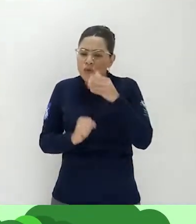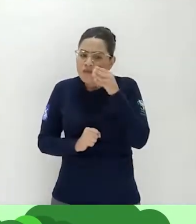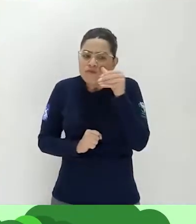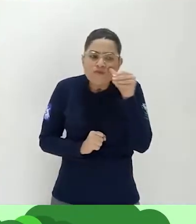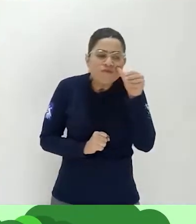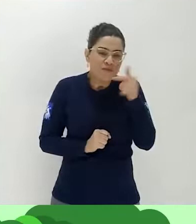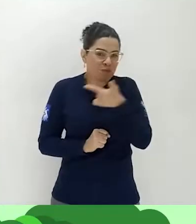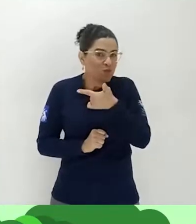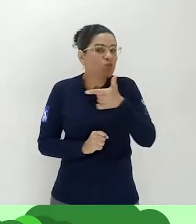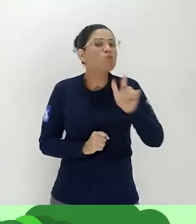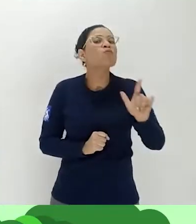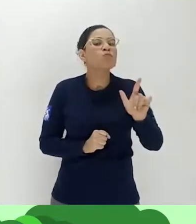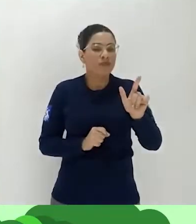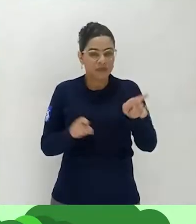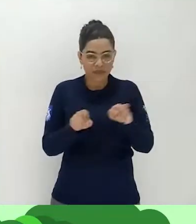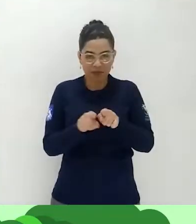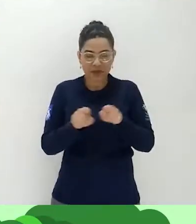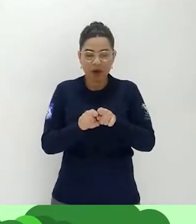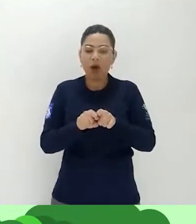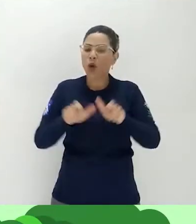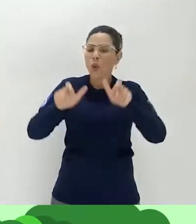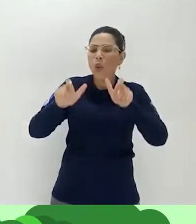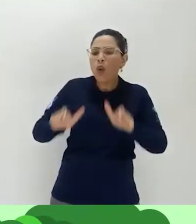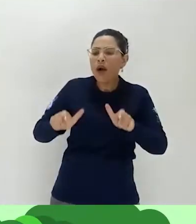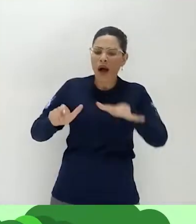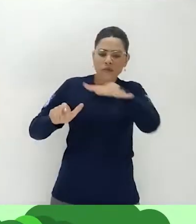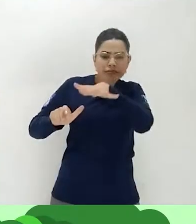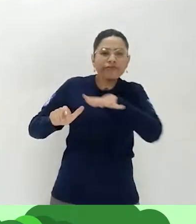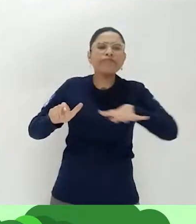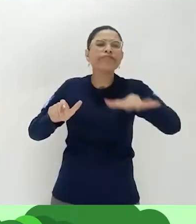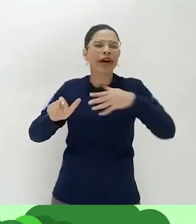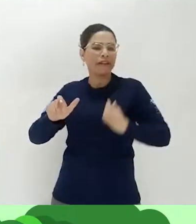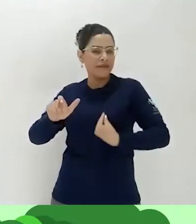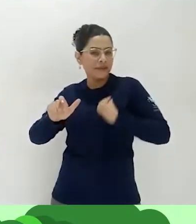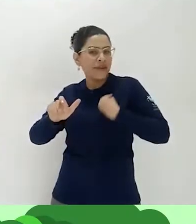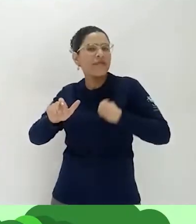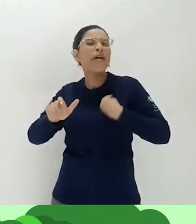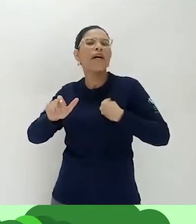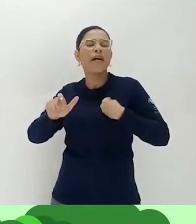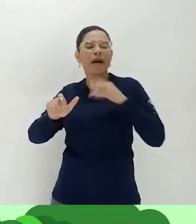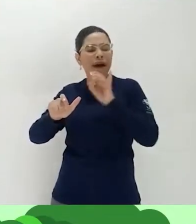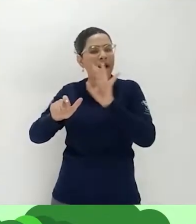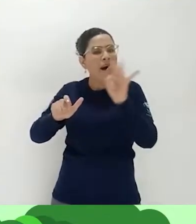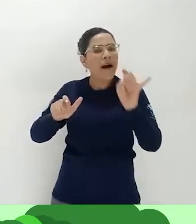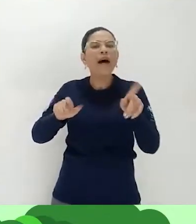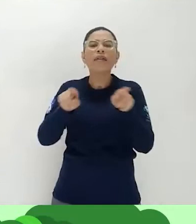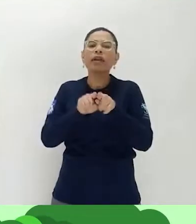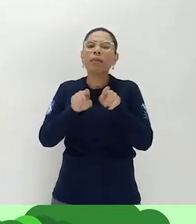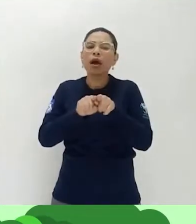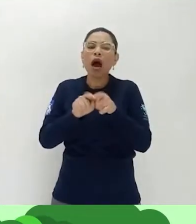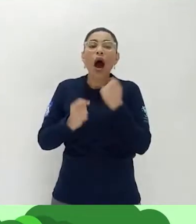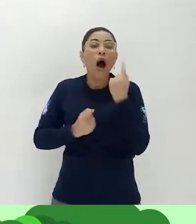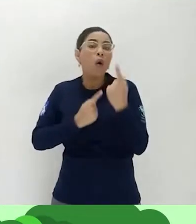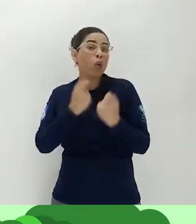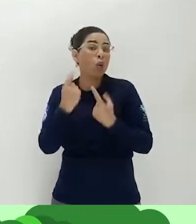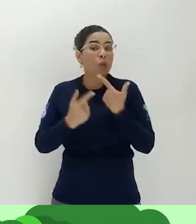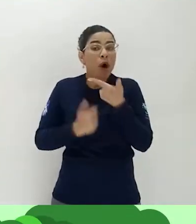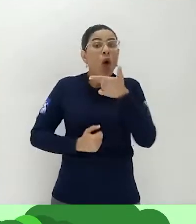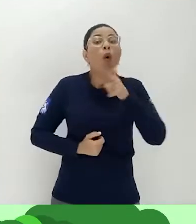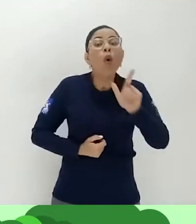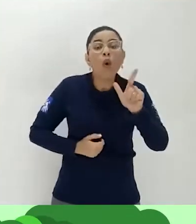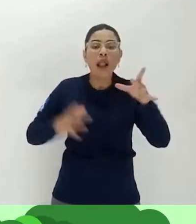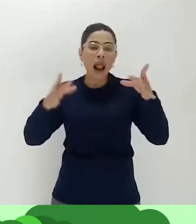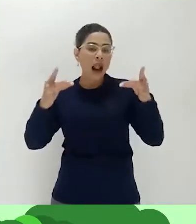curiosidades, como as condições ideais aí pra sobrevivência dos animais nesses habitat. Algumas outras